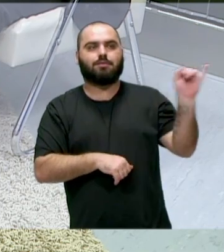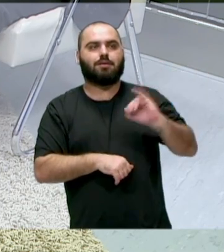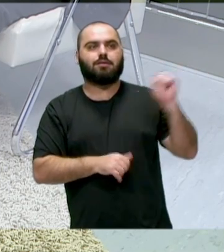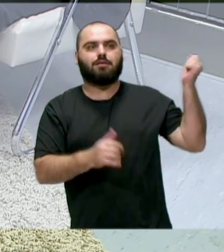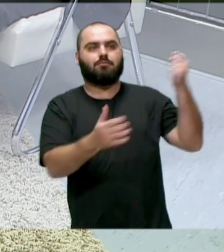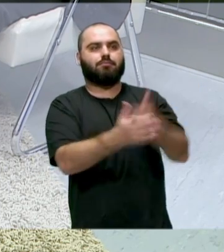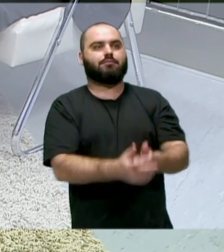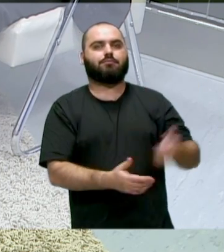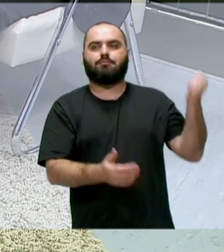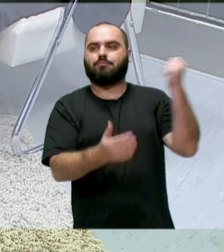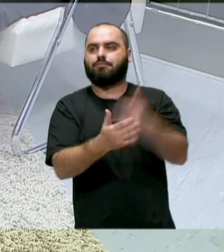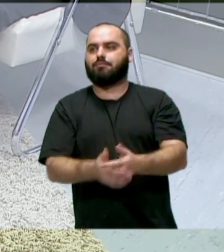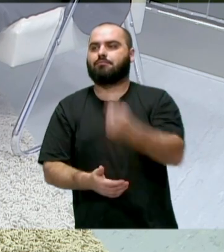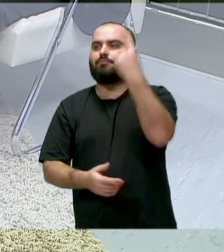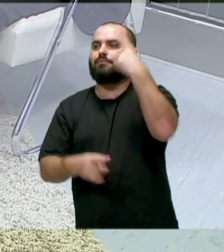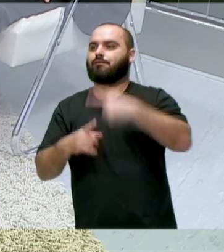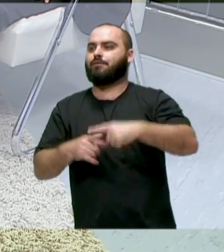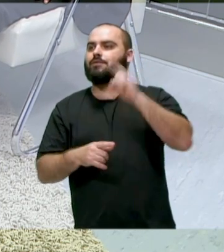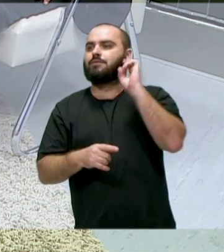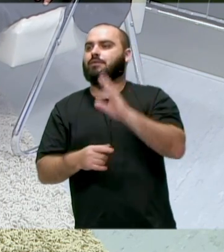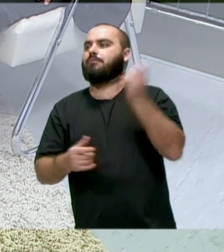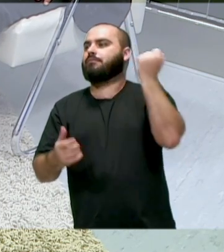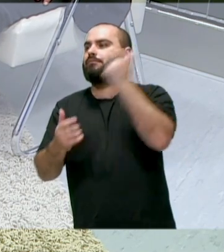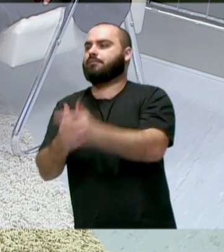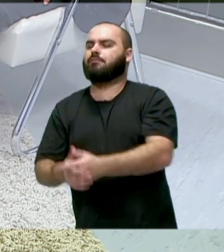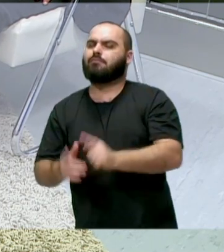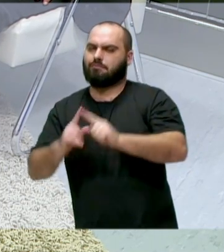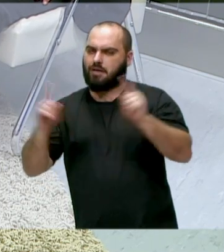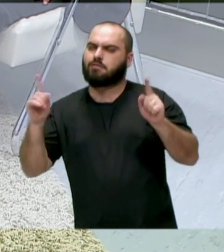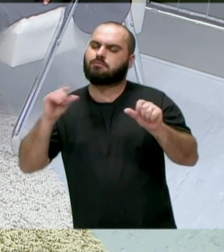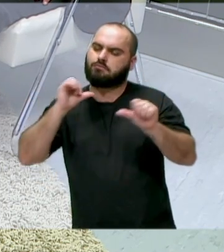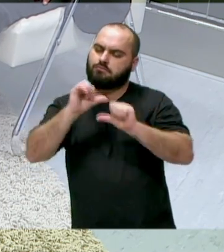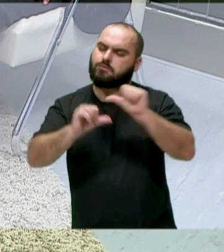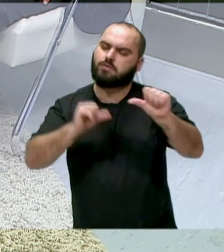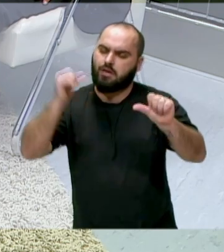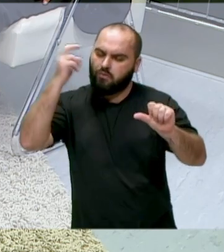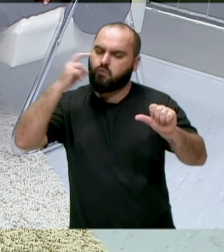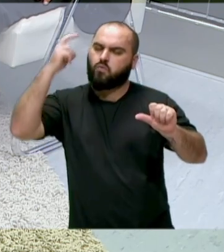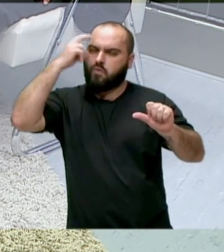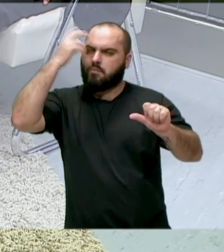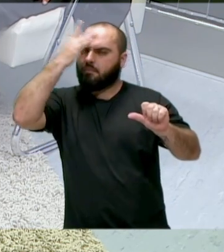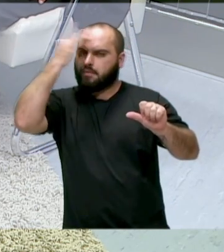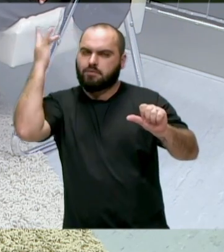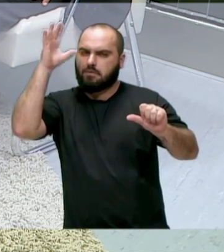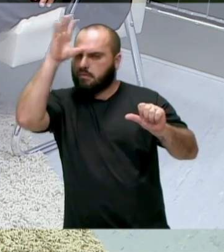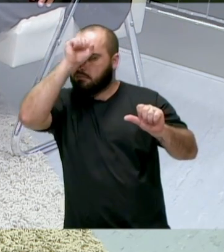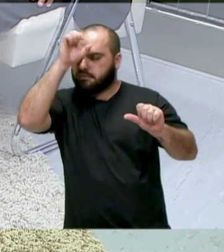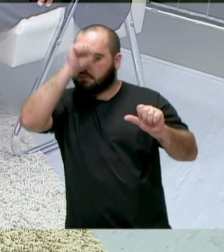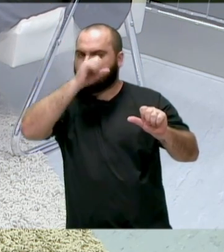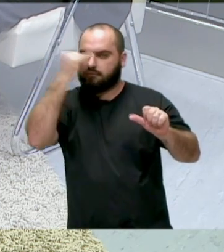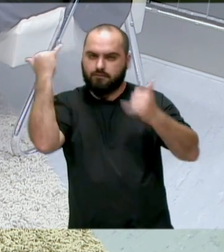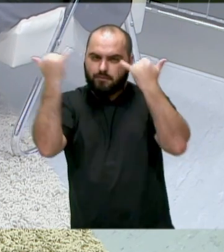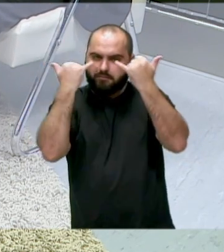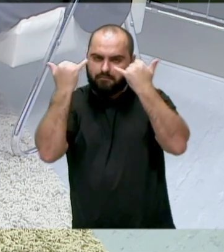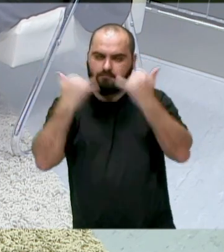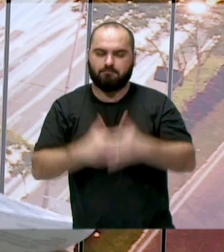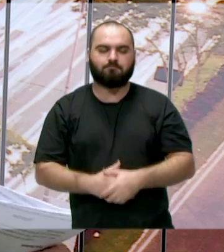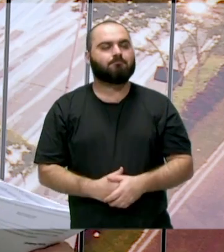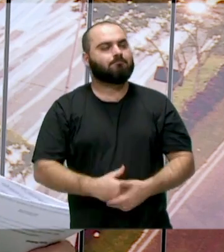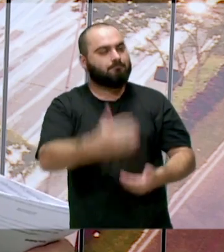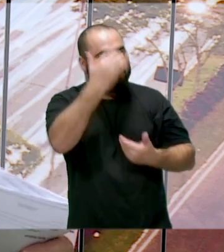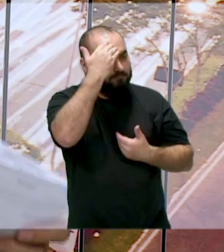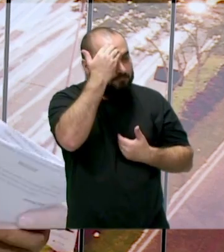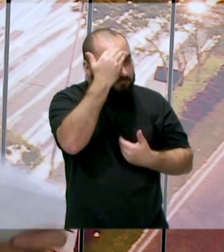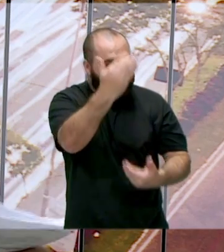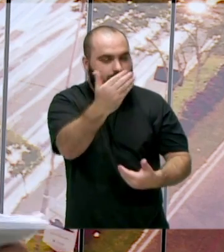a vista, Itajaí tem que pagar a vista, mas com o tempo vai se mudando essa cultura aí e o pessoal já vai absorver essa informação. Vereador, muito